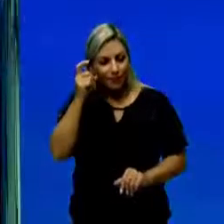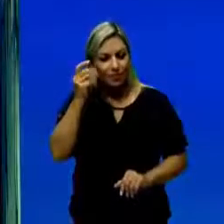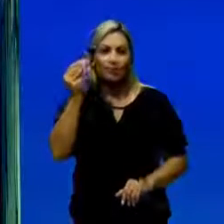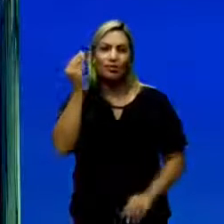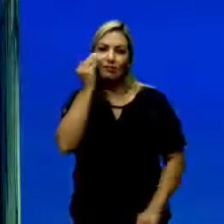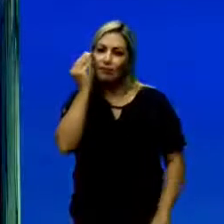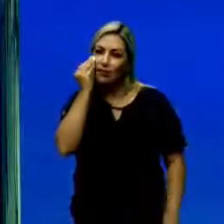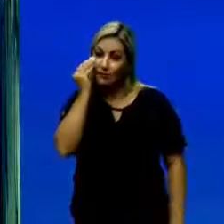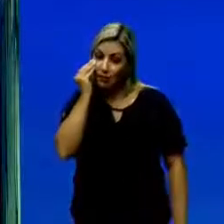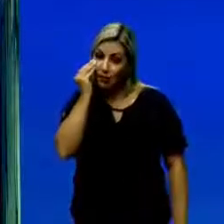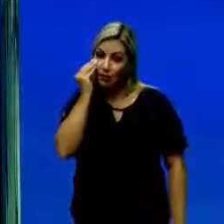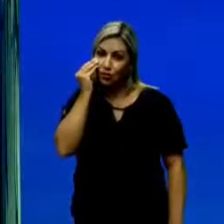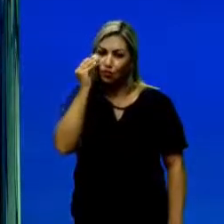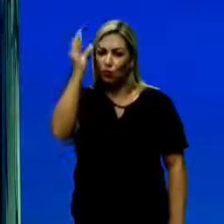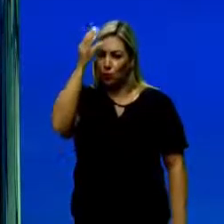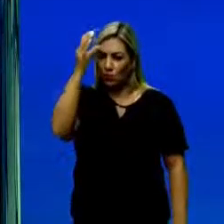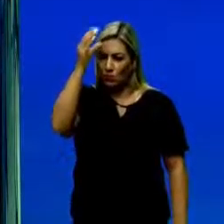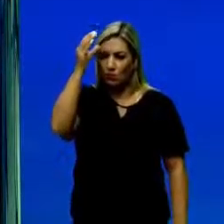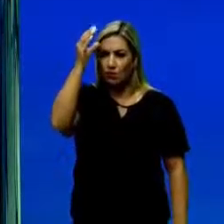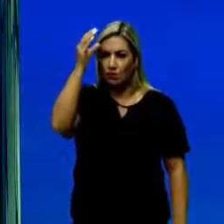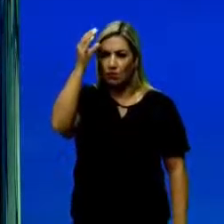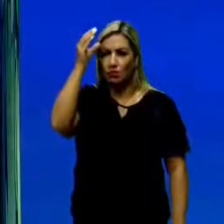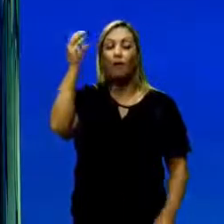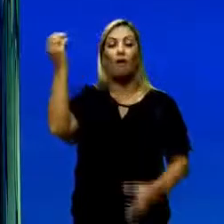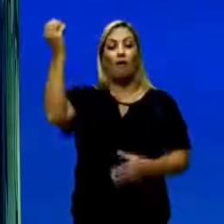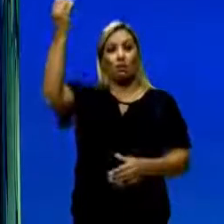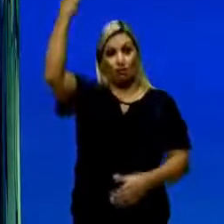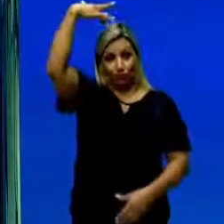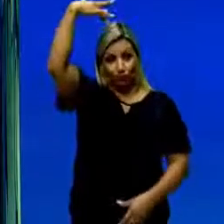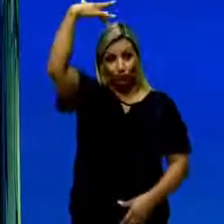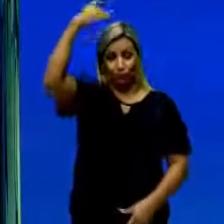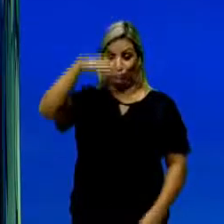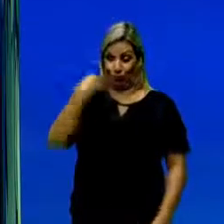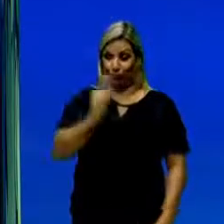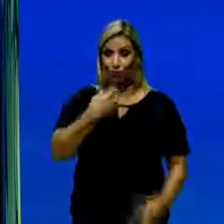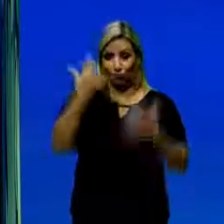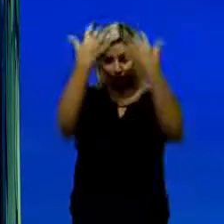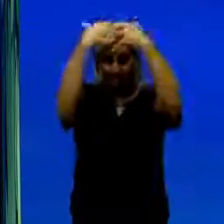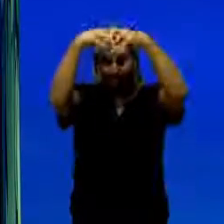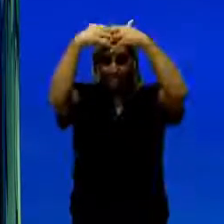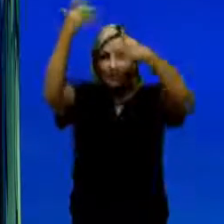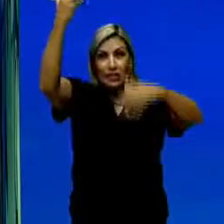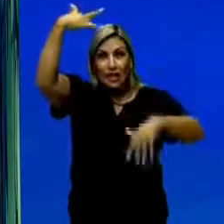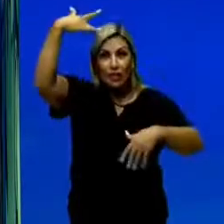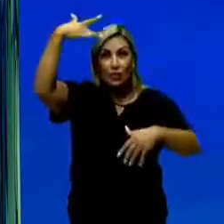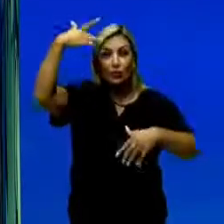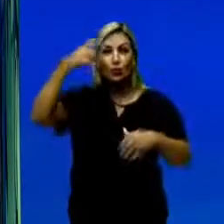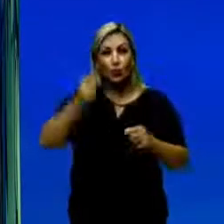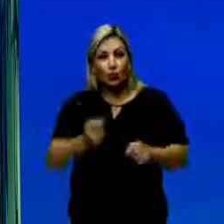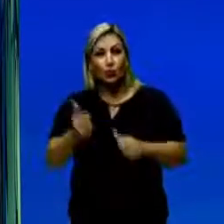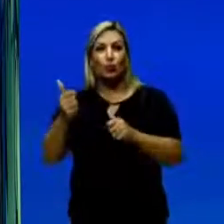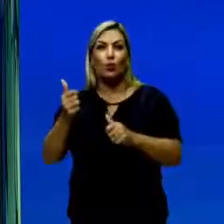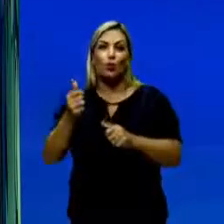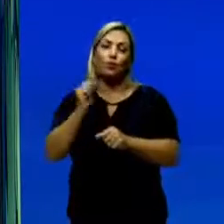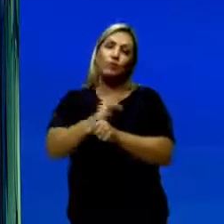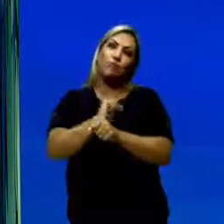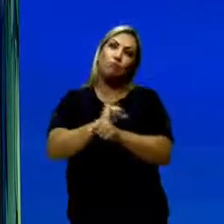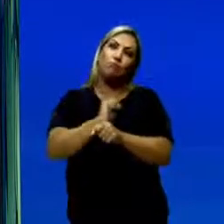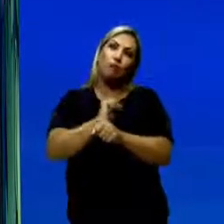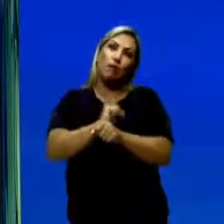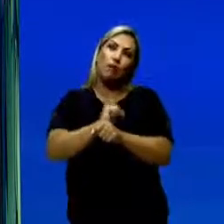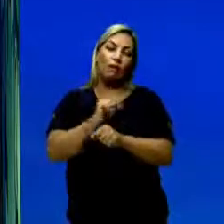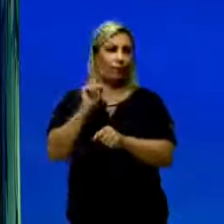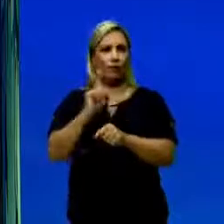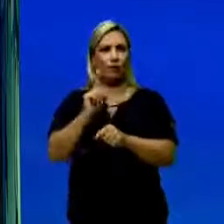experimente, consciente. É dentro de você que o ano novo cochila e espera desde